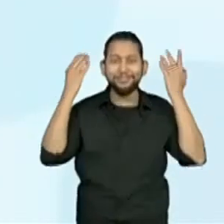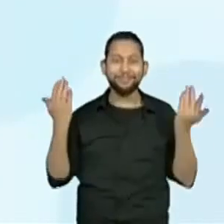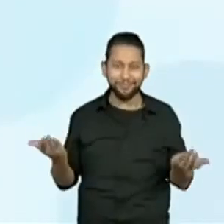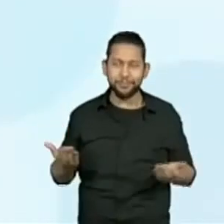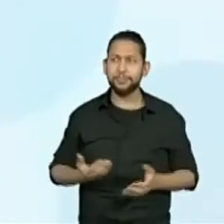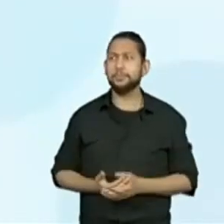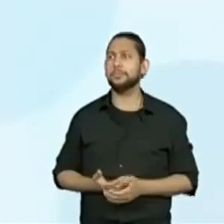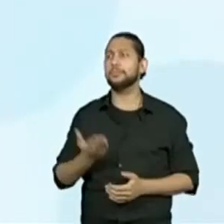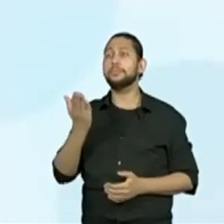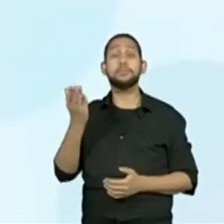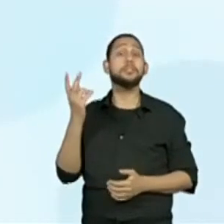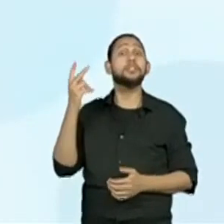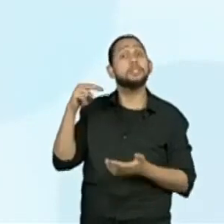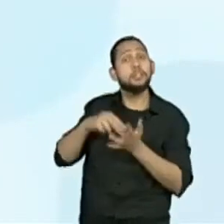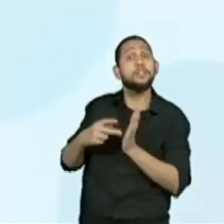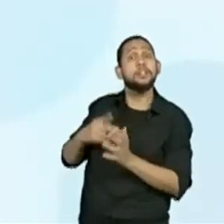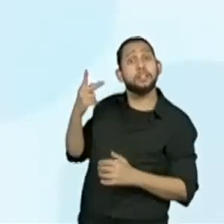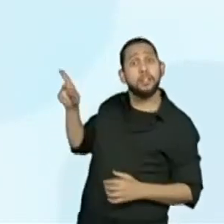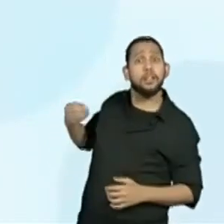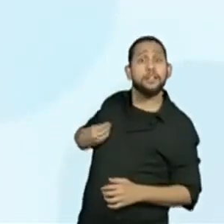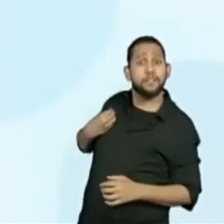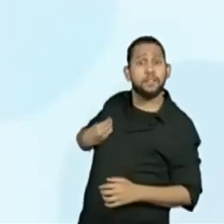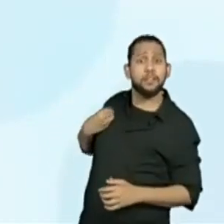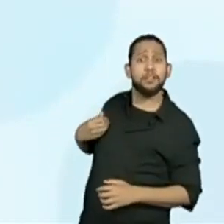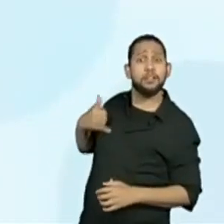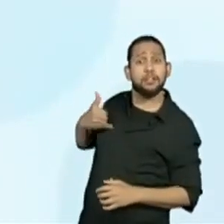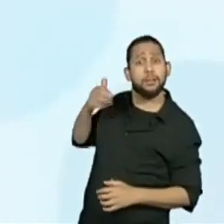circunstância do cotidiano infantil.